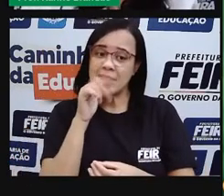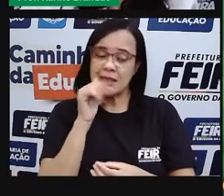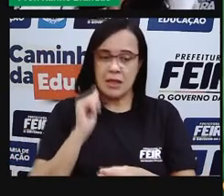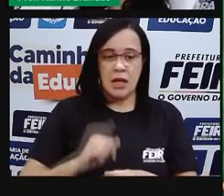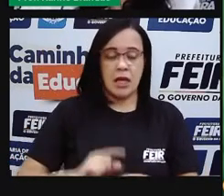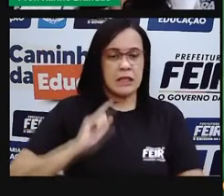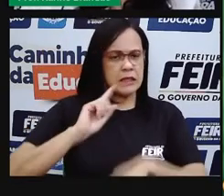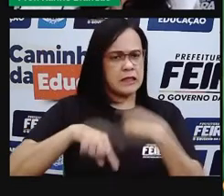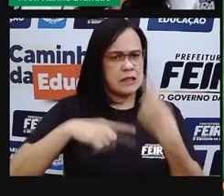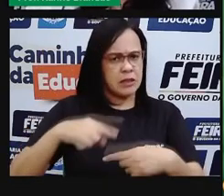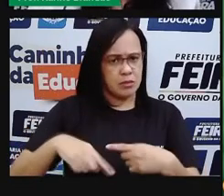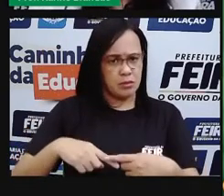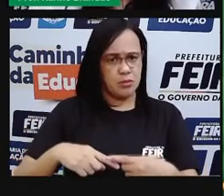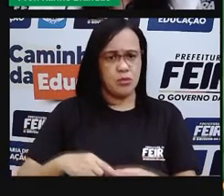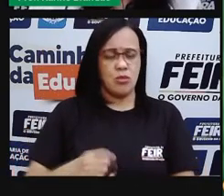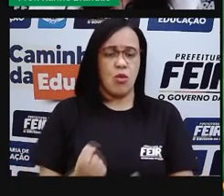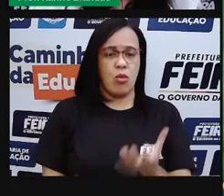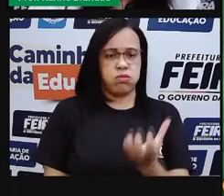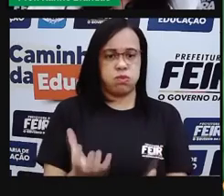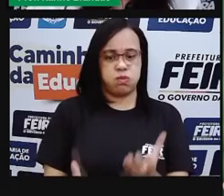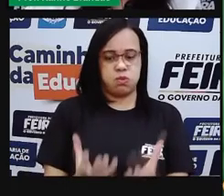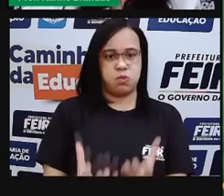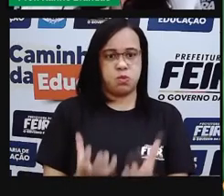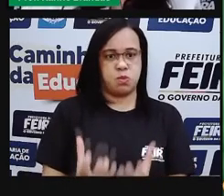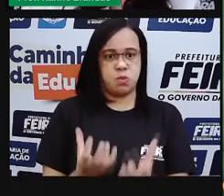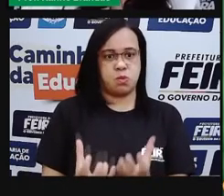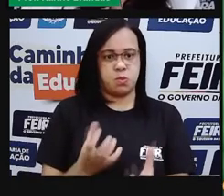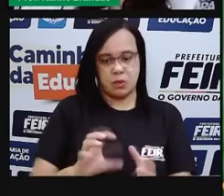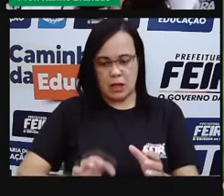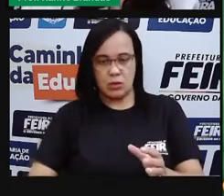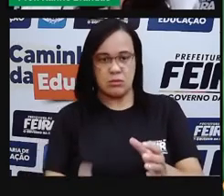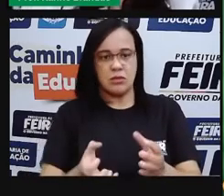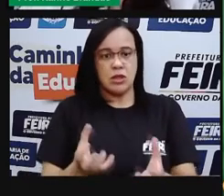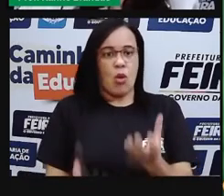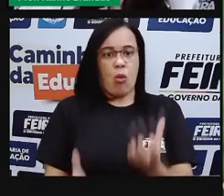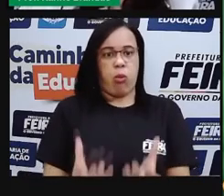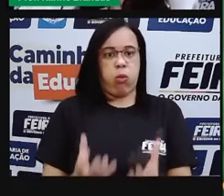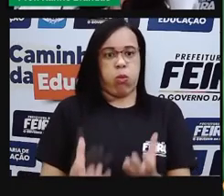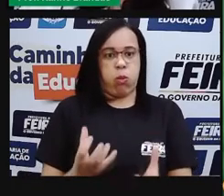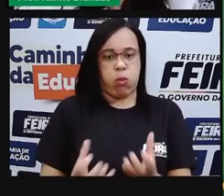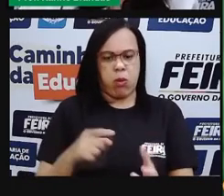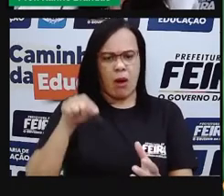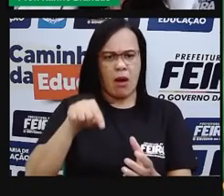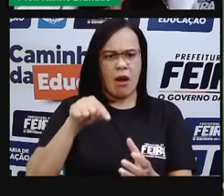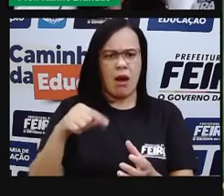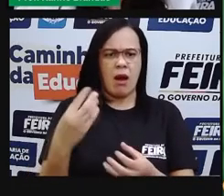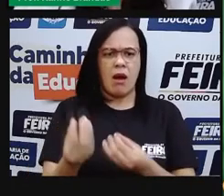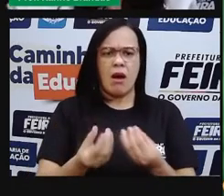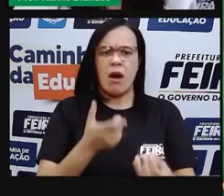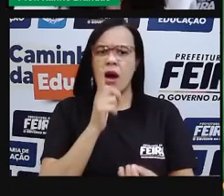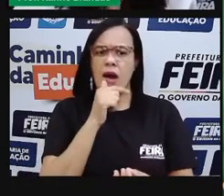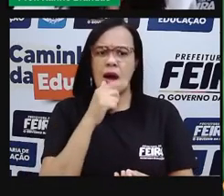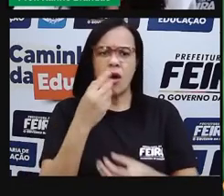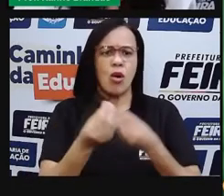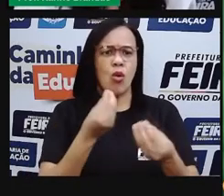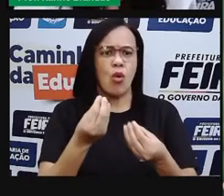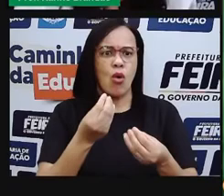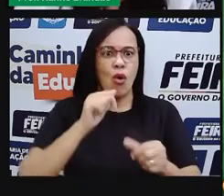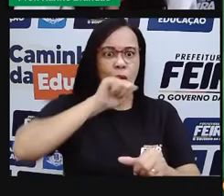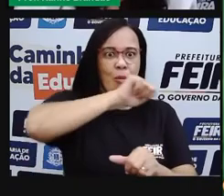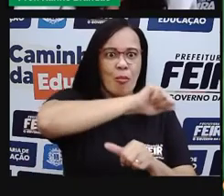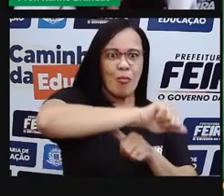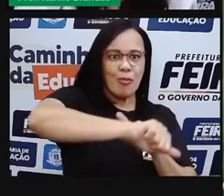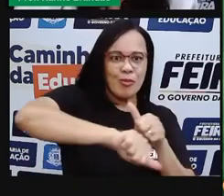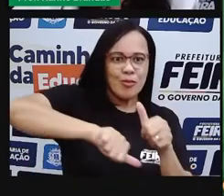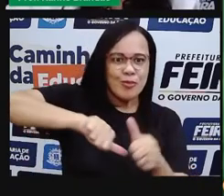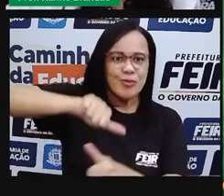e começo, e coloco ela no fogo, né? Sobre o fogo, o vai acontecer? Ela vai começar a aumentar a temperatura dessa